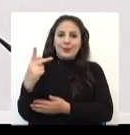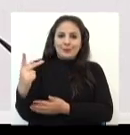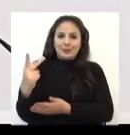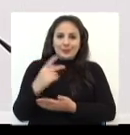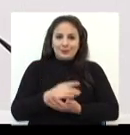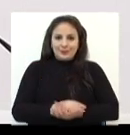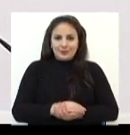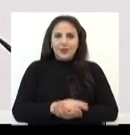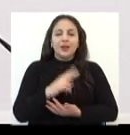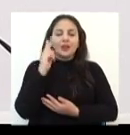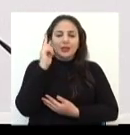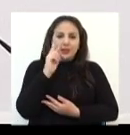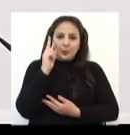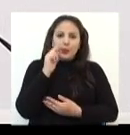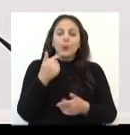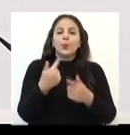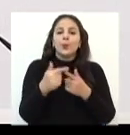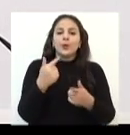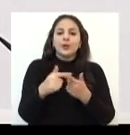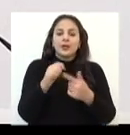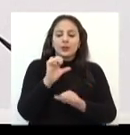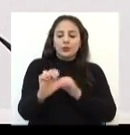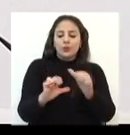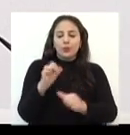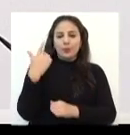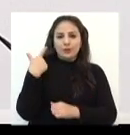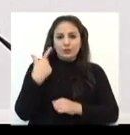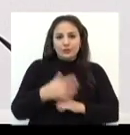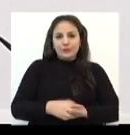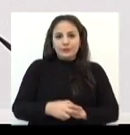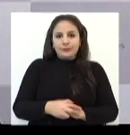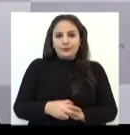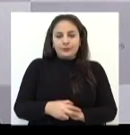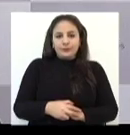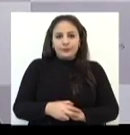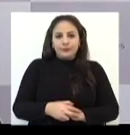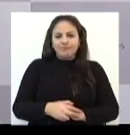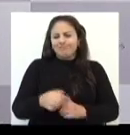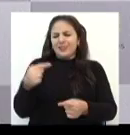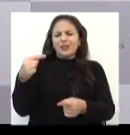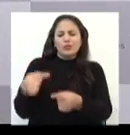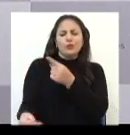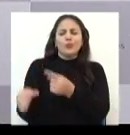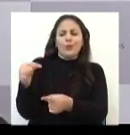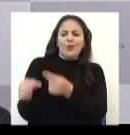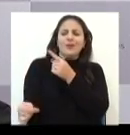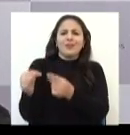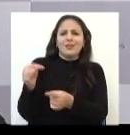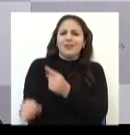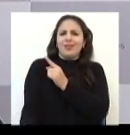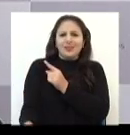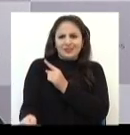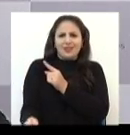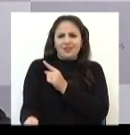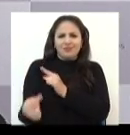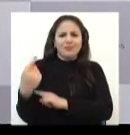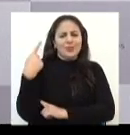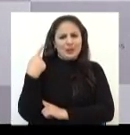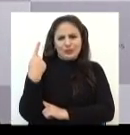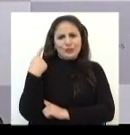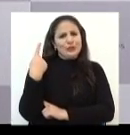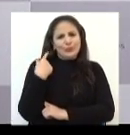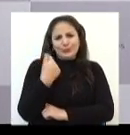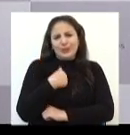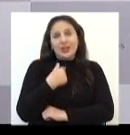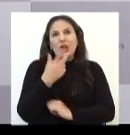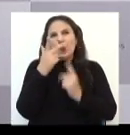No grande expediente, ele lembrou os motivos que levaram à mudança. Uma incompatibilidade do partido,